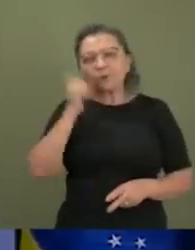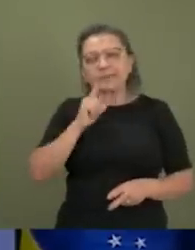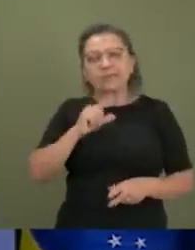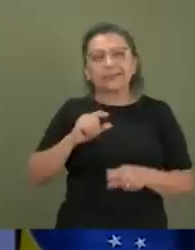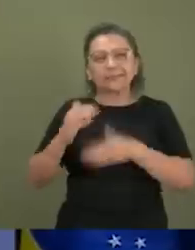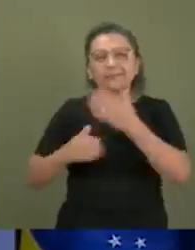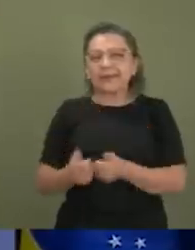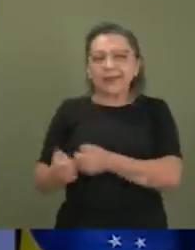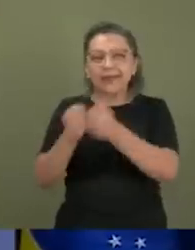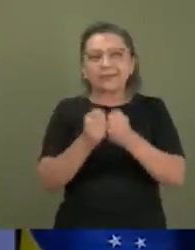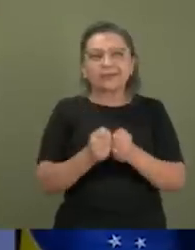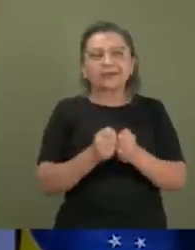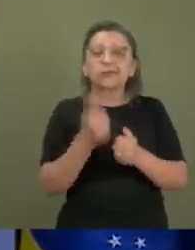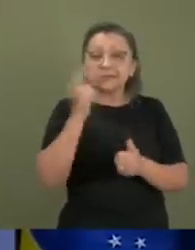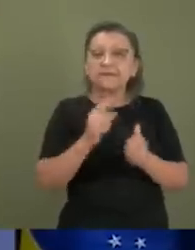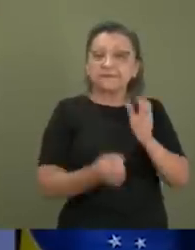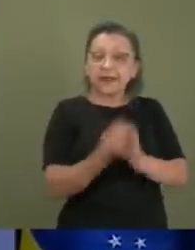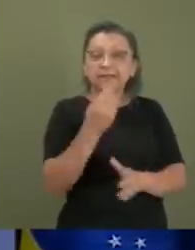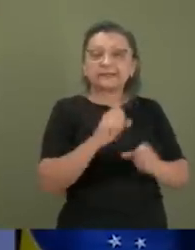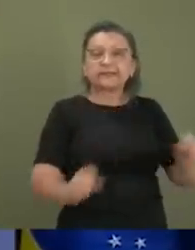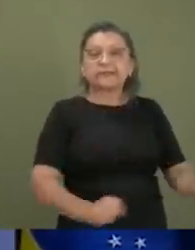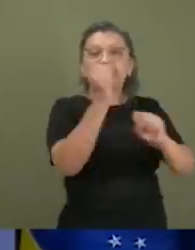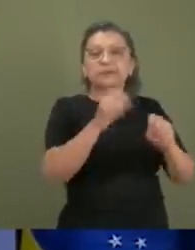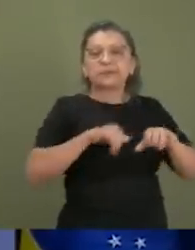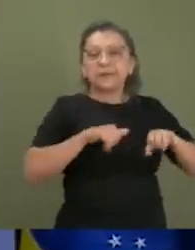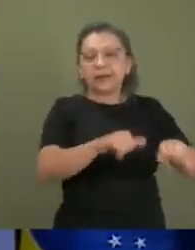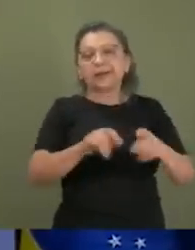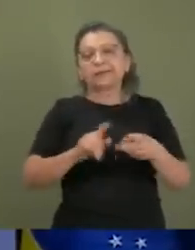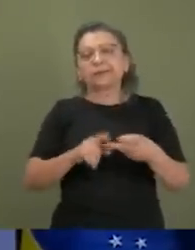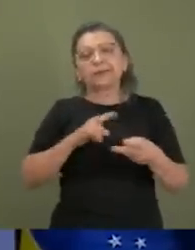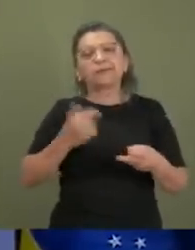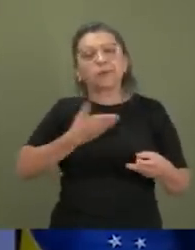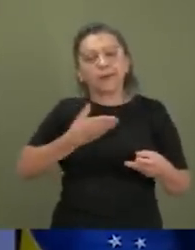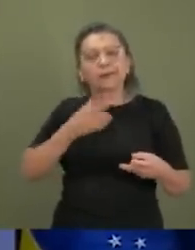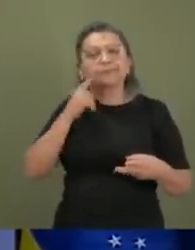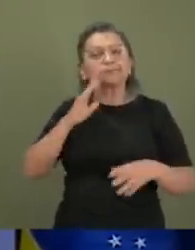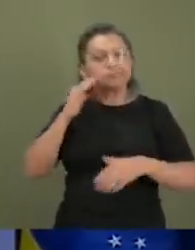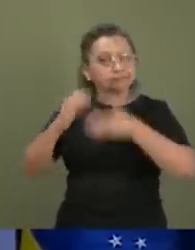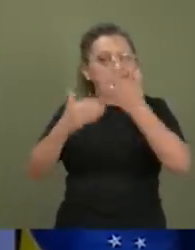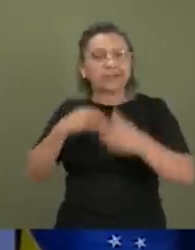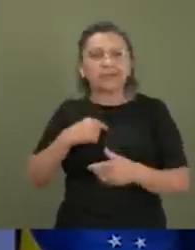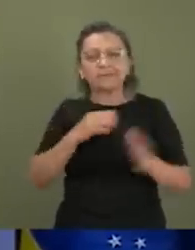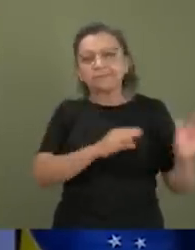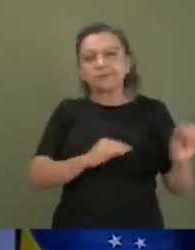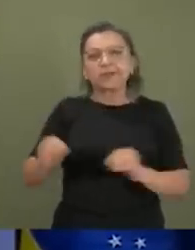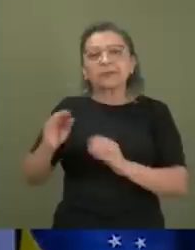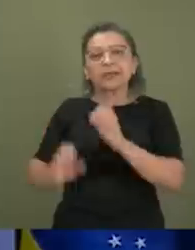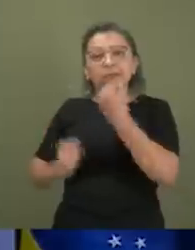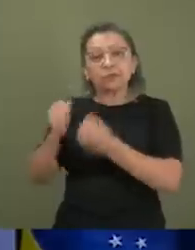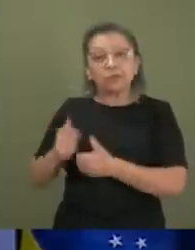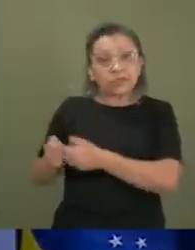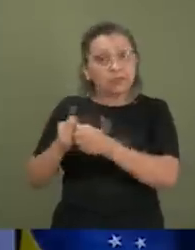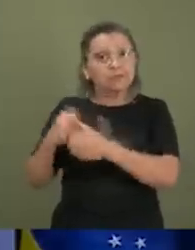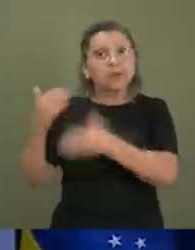mercearia, de supermercado, mas tive vários colegas que tiveram sucesso em sair para a indústria de games e se desenvolverem e,